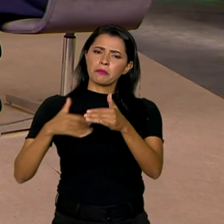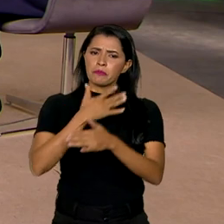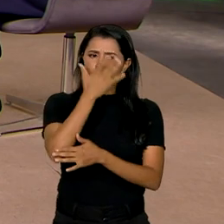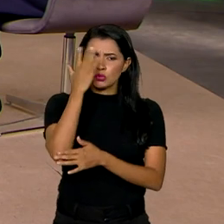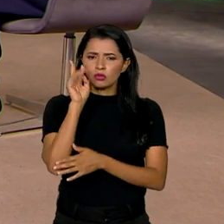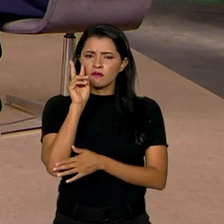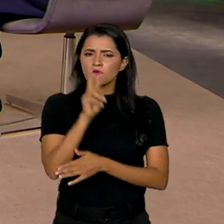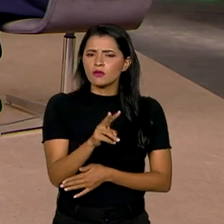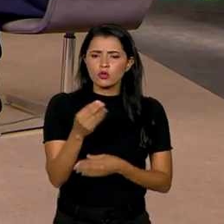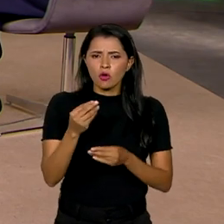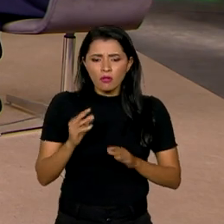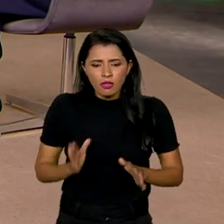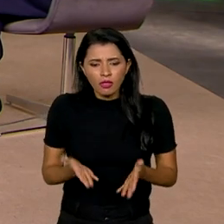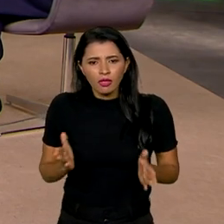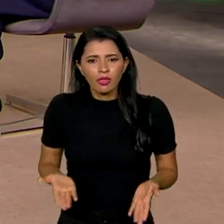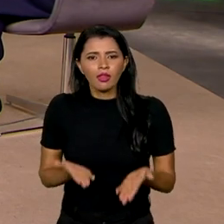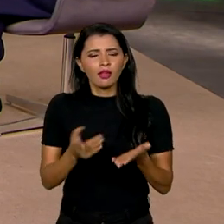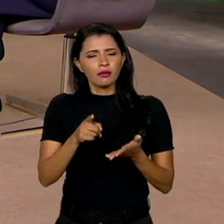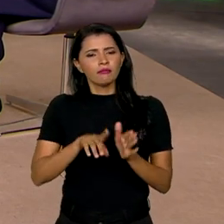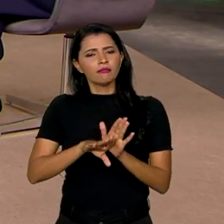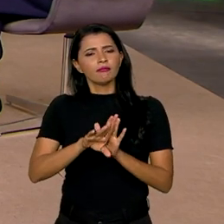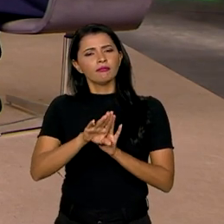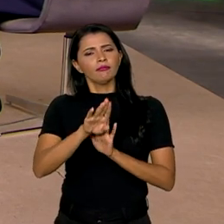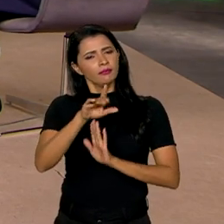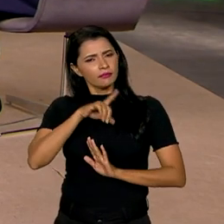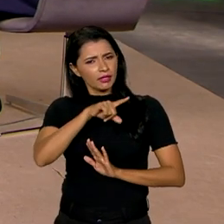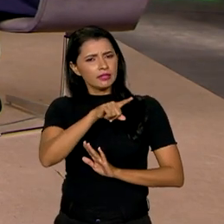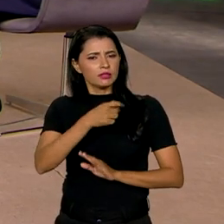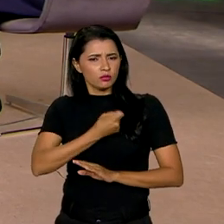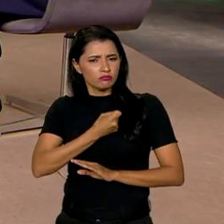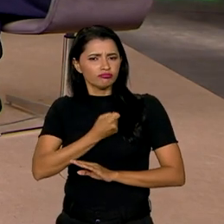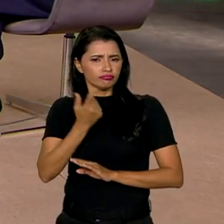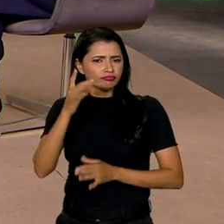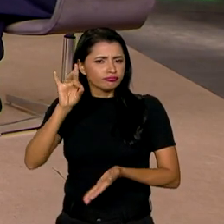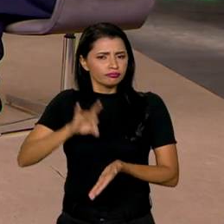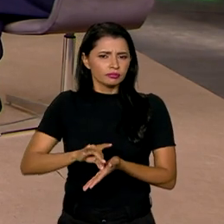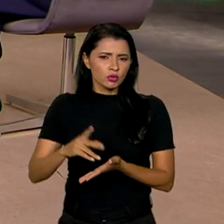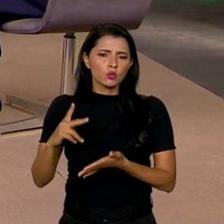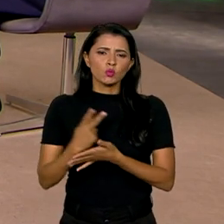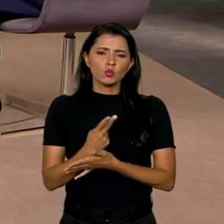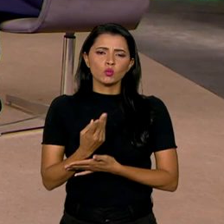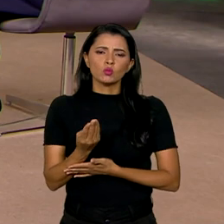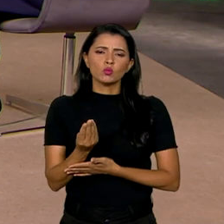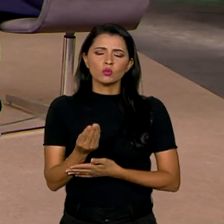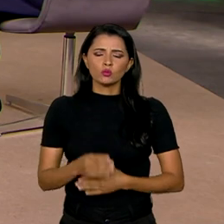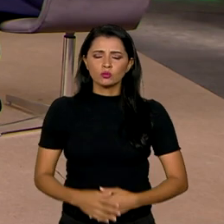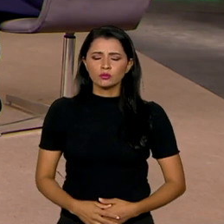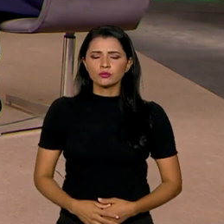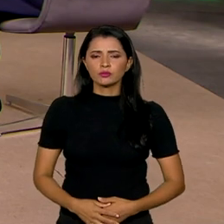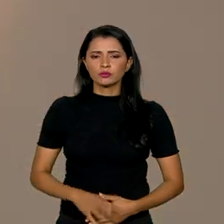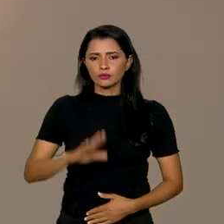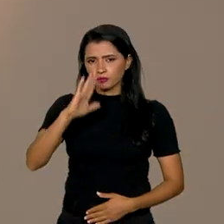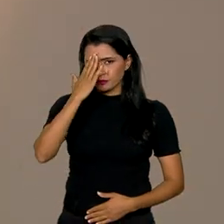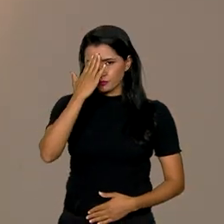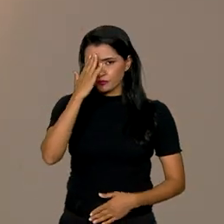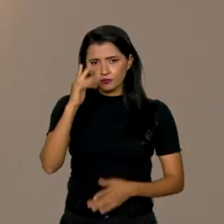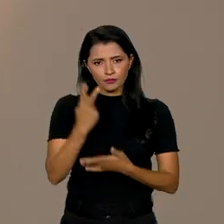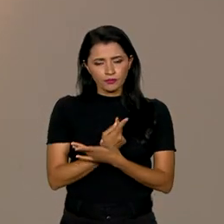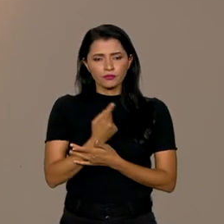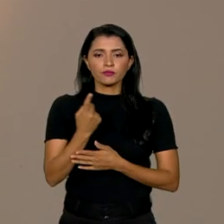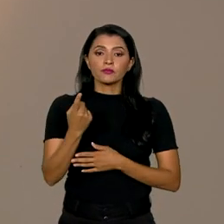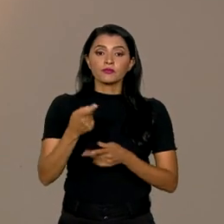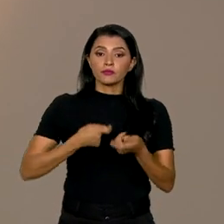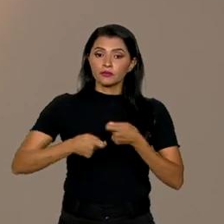assistindo? O que é preponderante para que essa previsão se consolide? Então, vamos entender o que aconteceu com a economia brasileira em